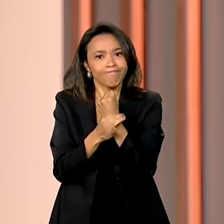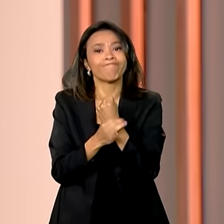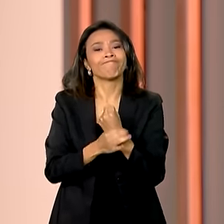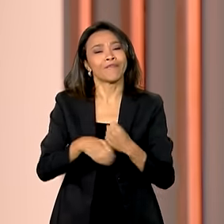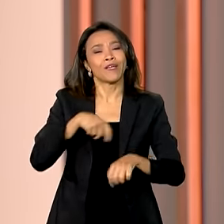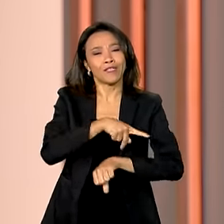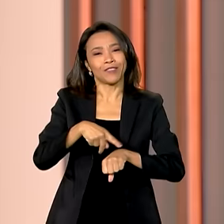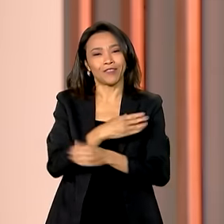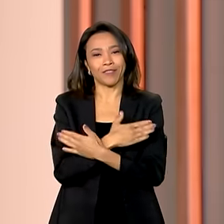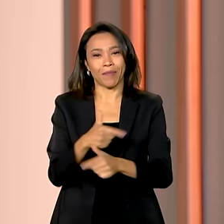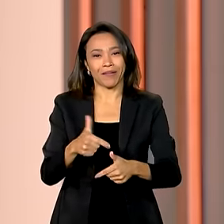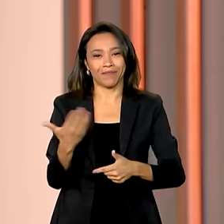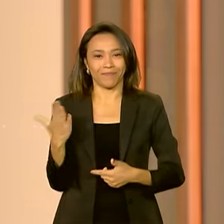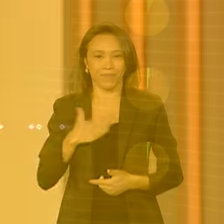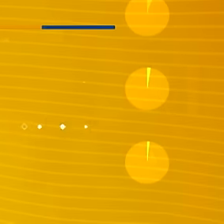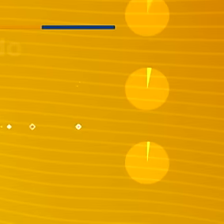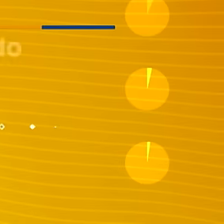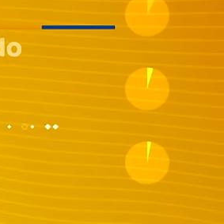A gente volta já, já.